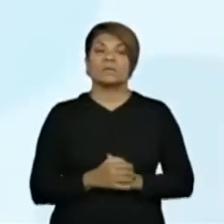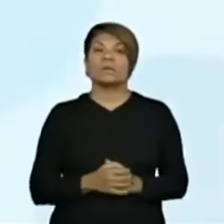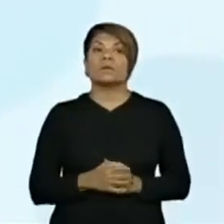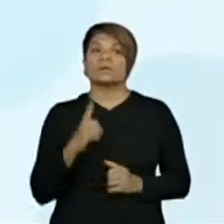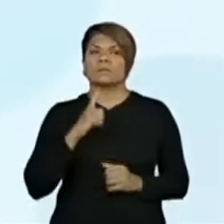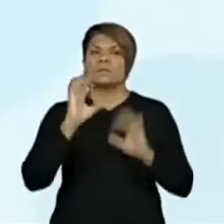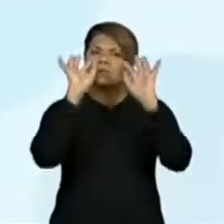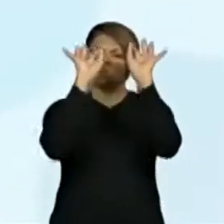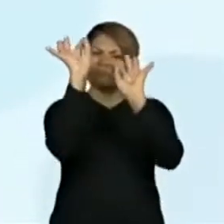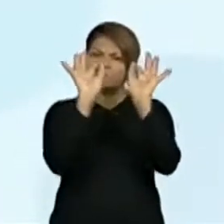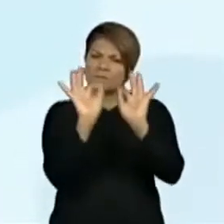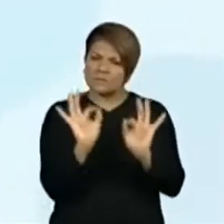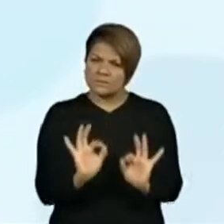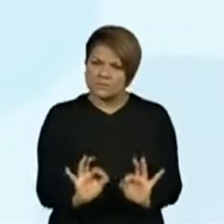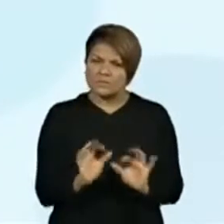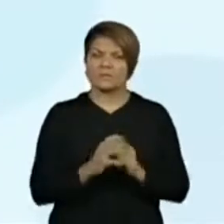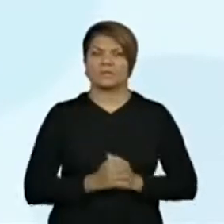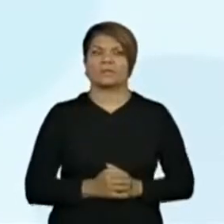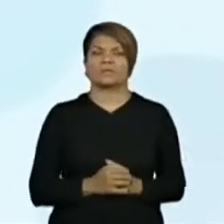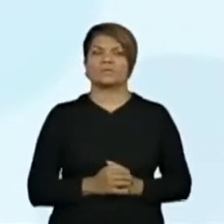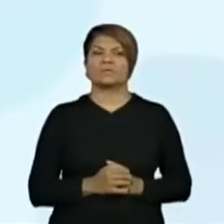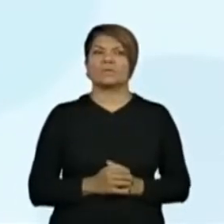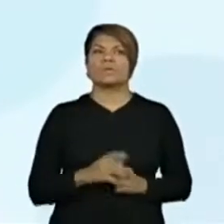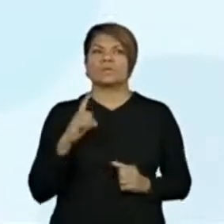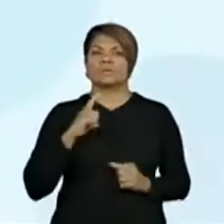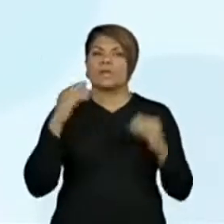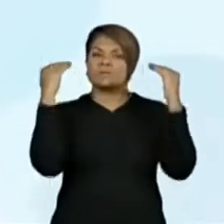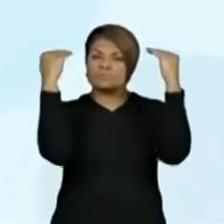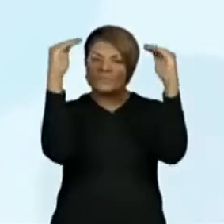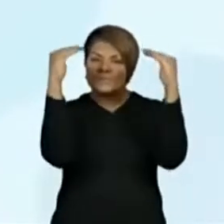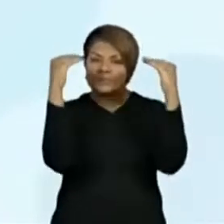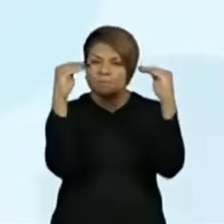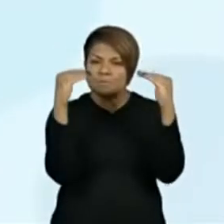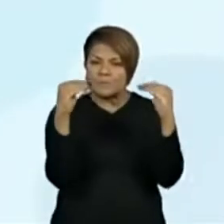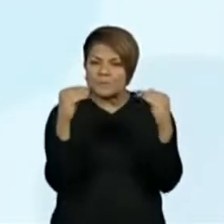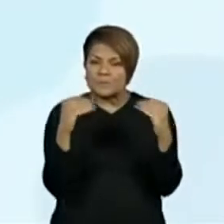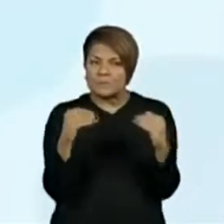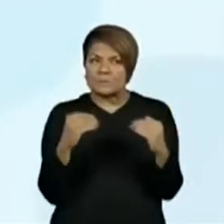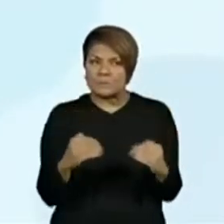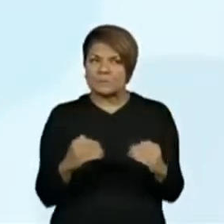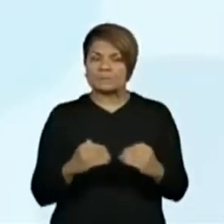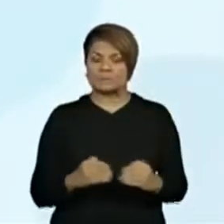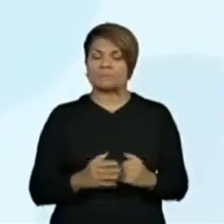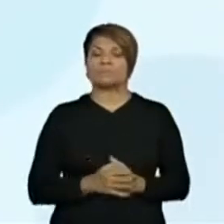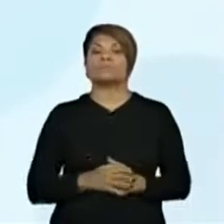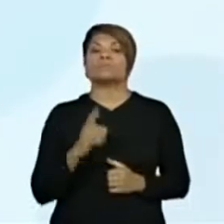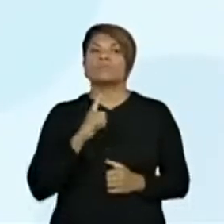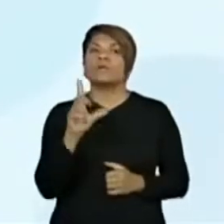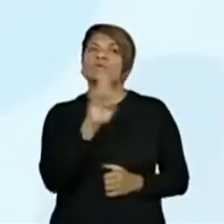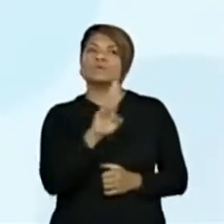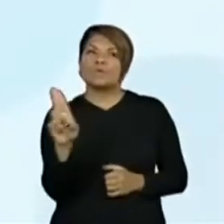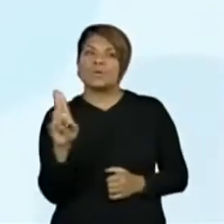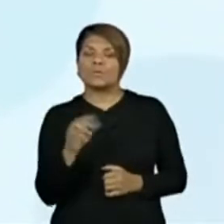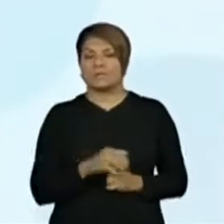Está organizadinho, um embaixo do outro. A gente vê que tem um nome aqui,